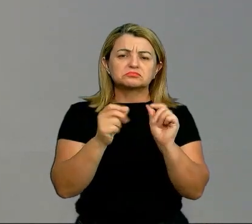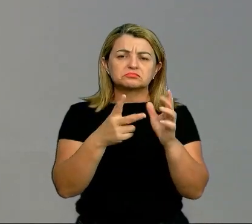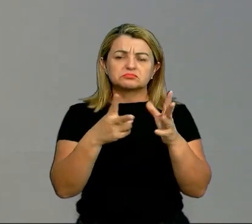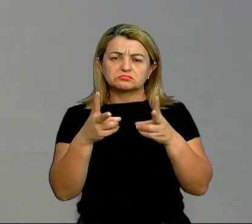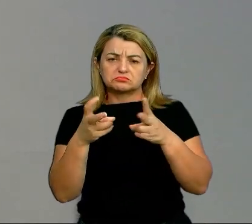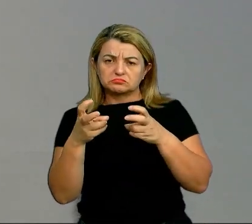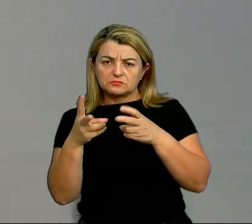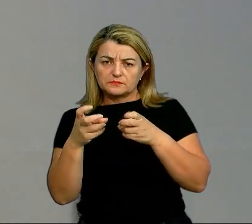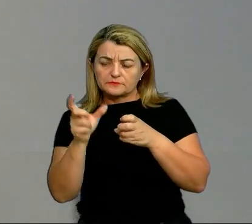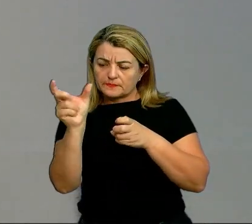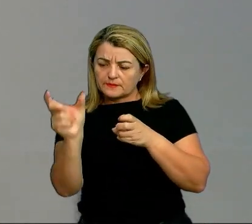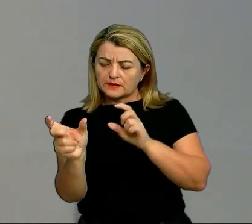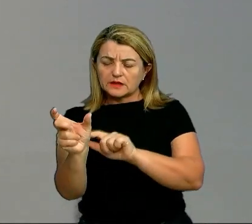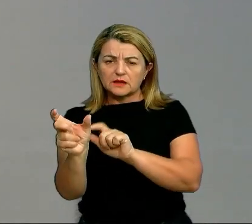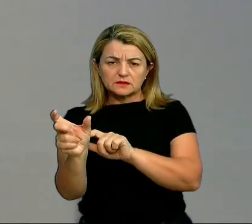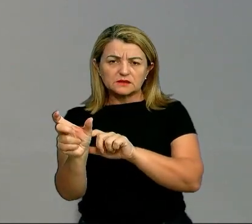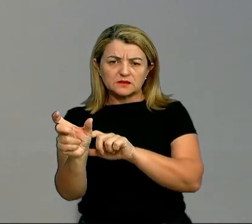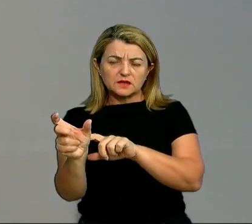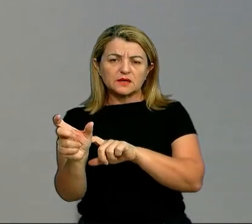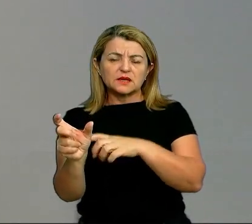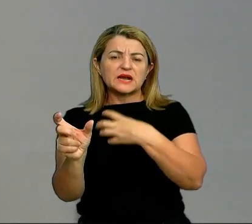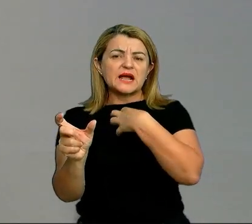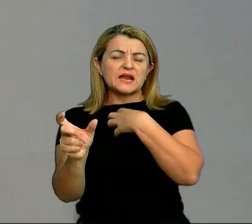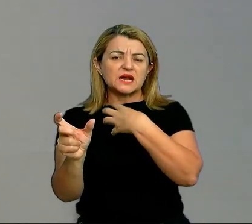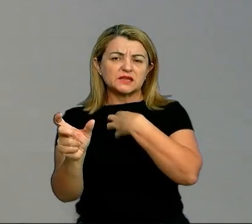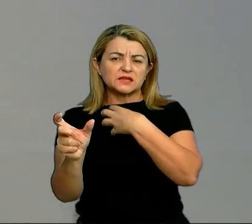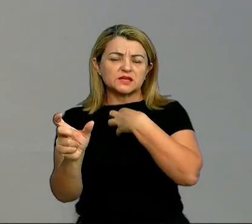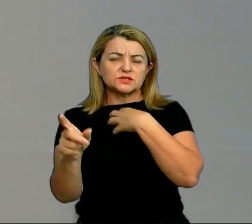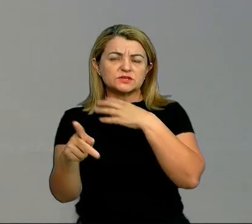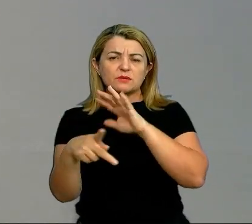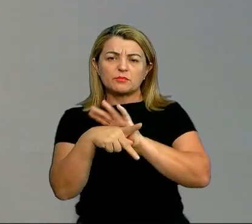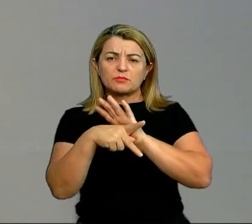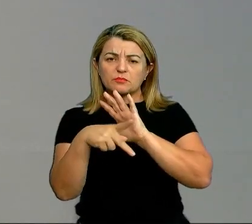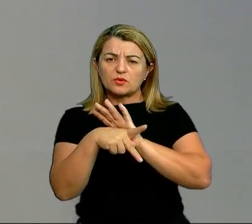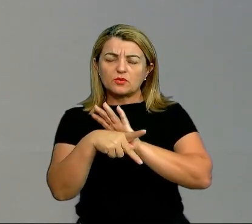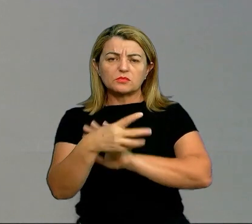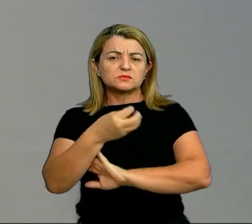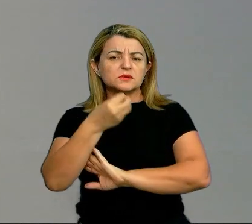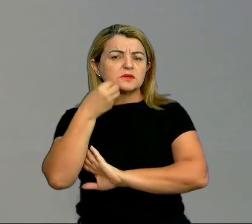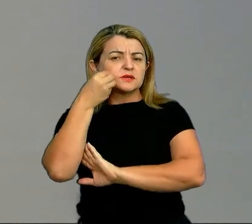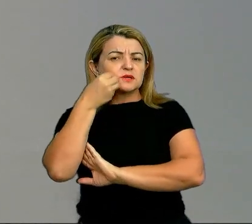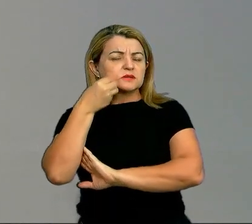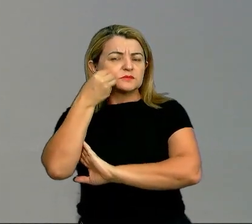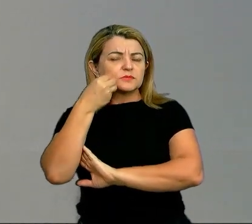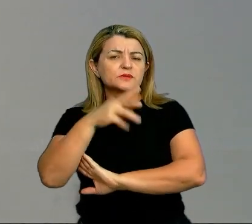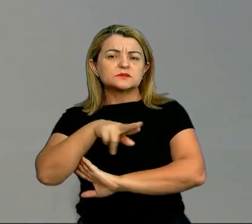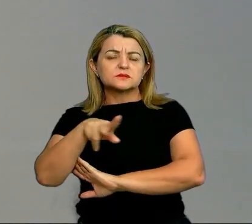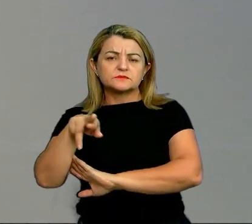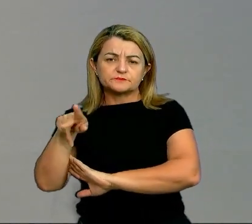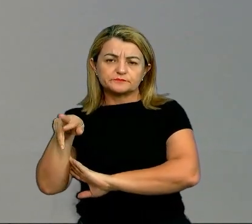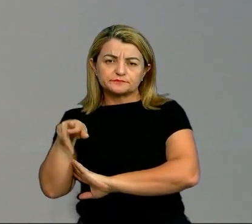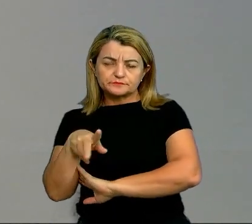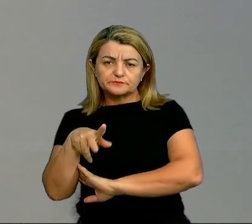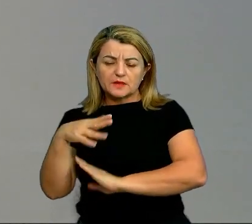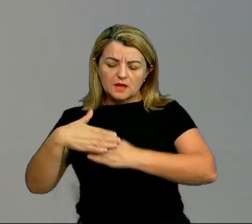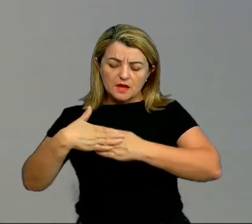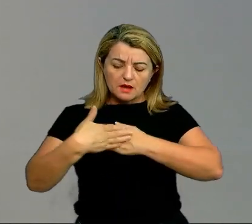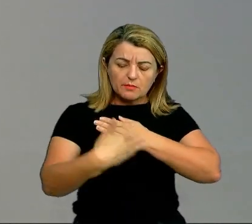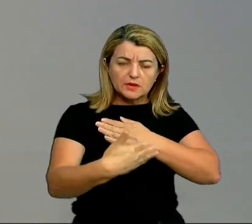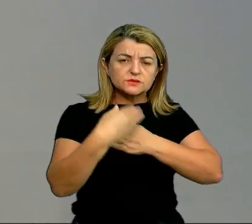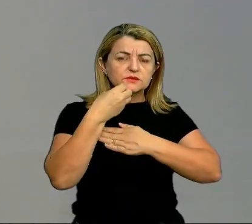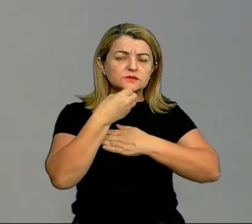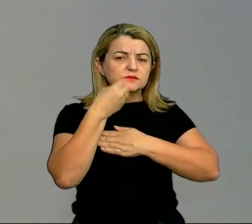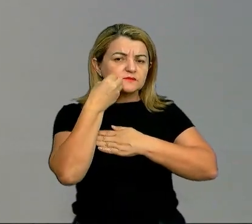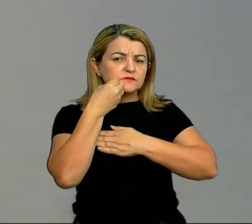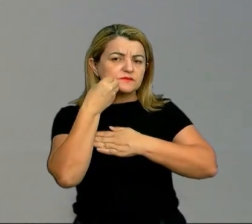Cada um deles tem uma característica específica, vivências diferentes, e a partir dessa vivência a gente observa